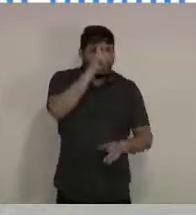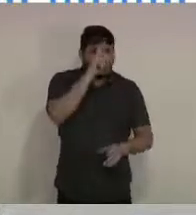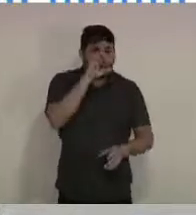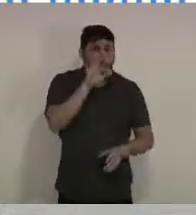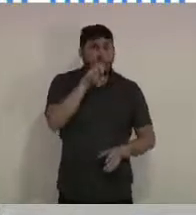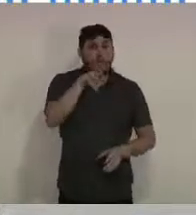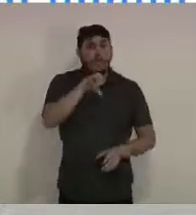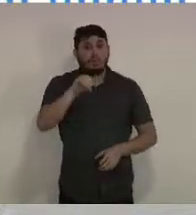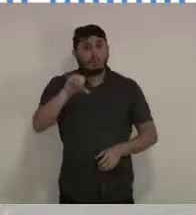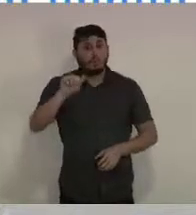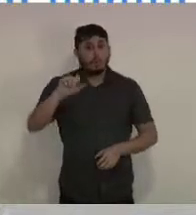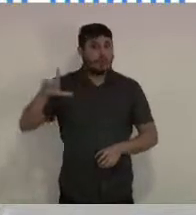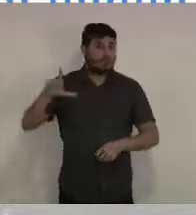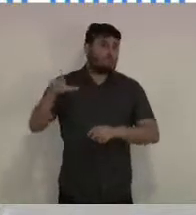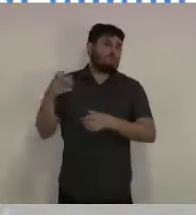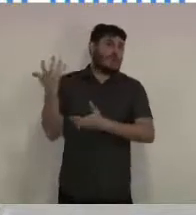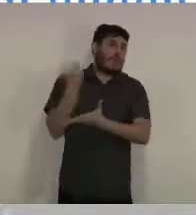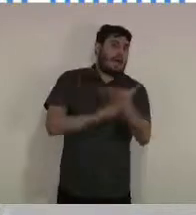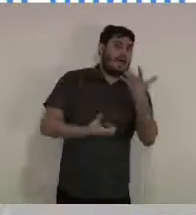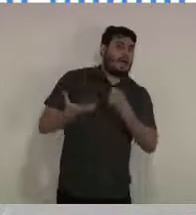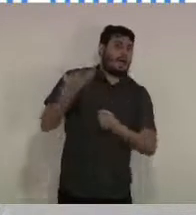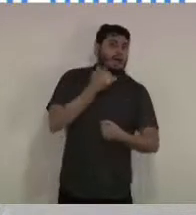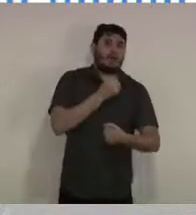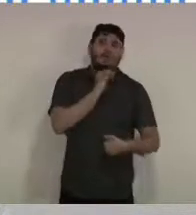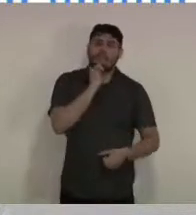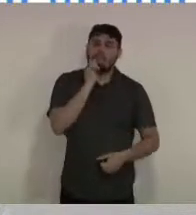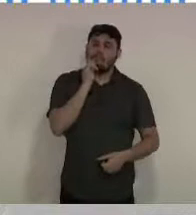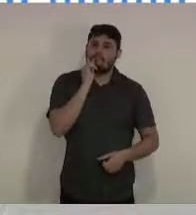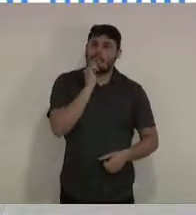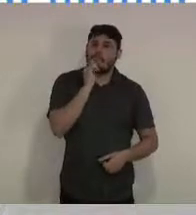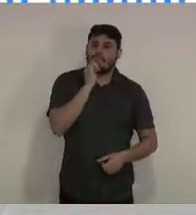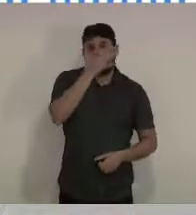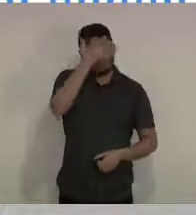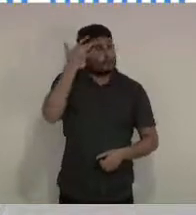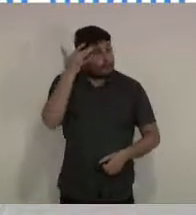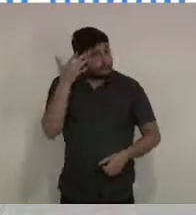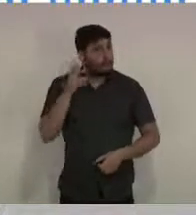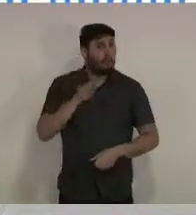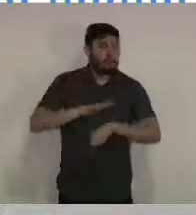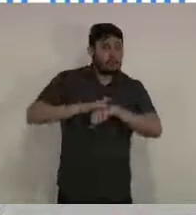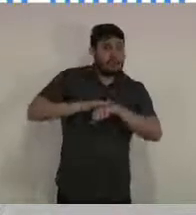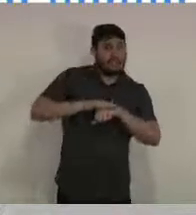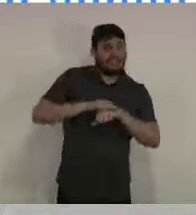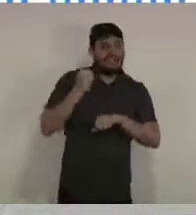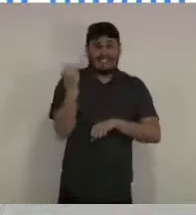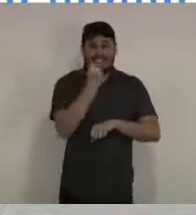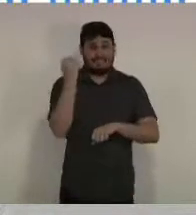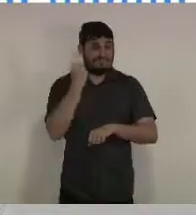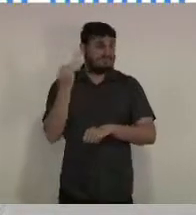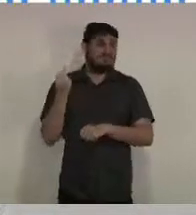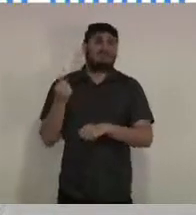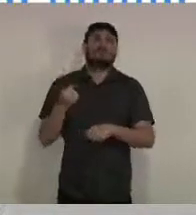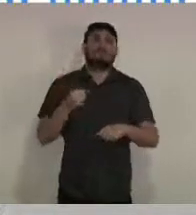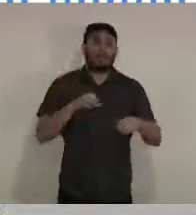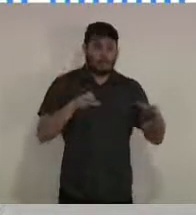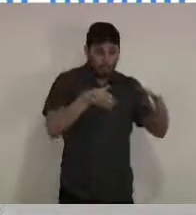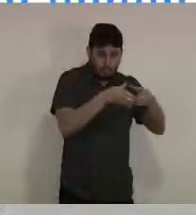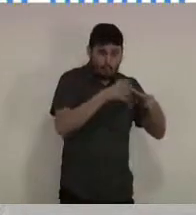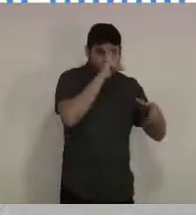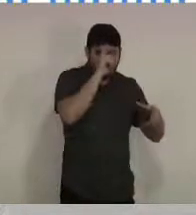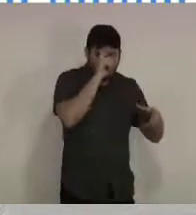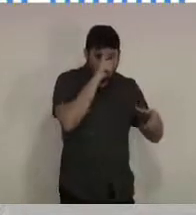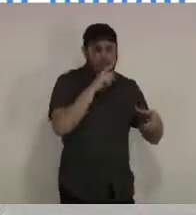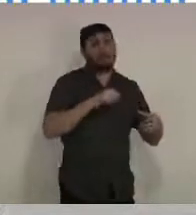acabe absorvendo essa demanda, temos dado a assistência, mas já chegamos, inclusive, a ter dias de 60% de ocupação desses leites de